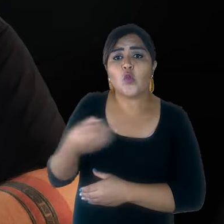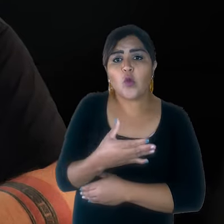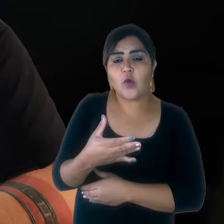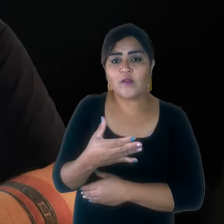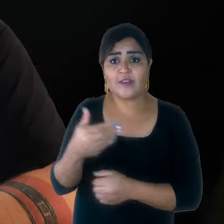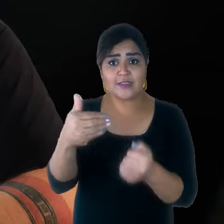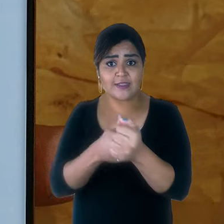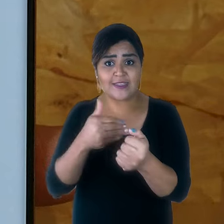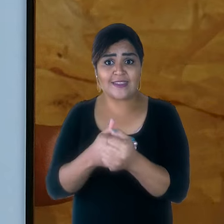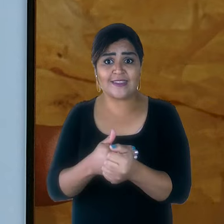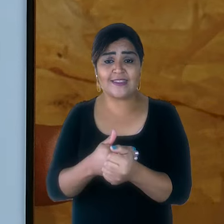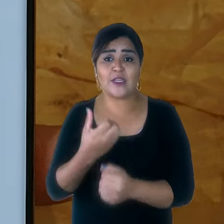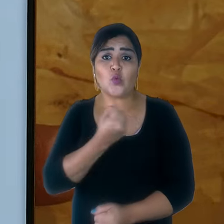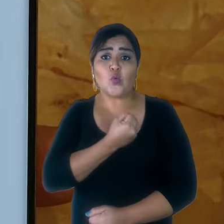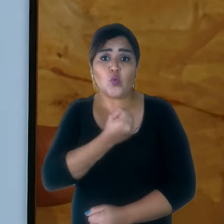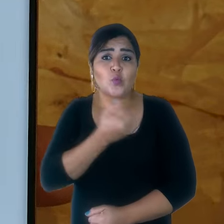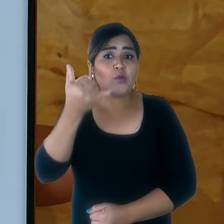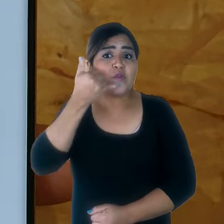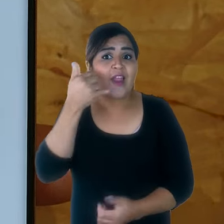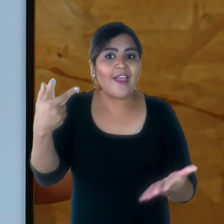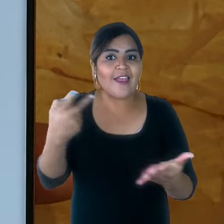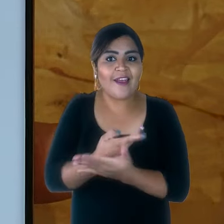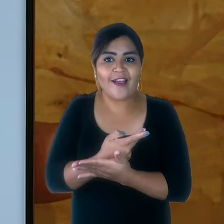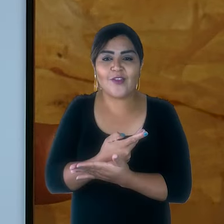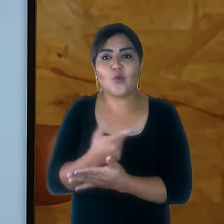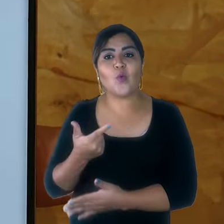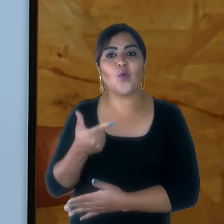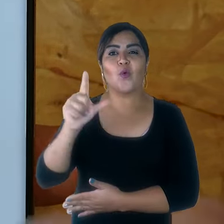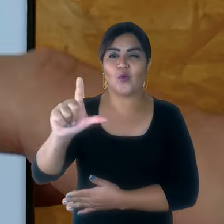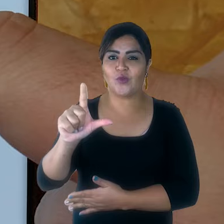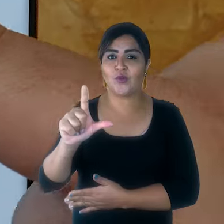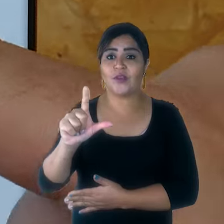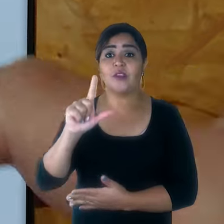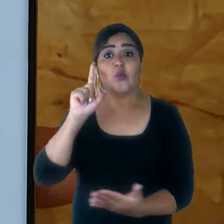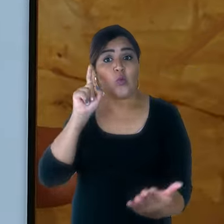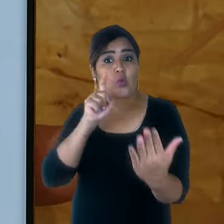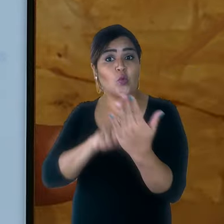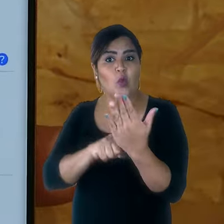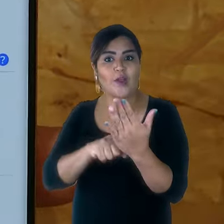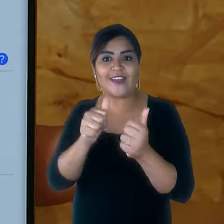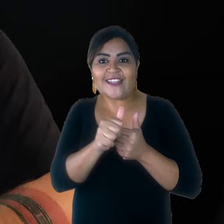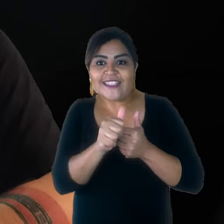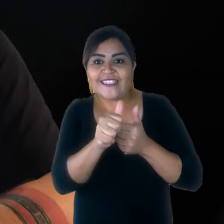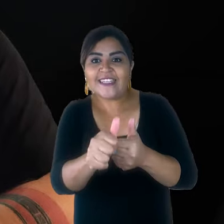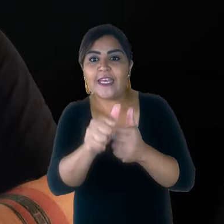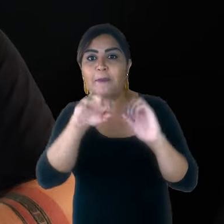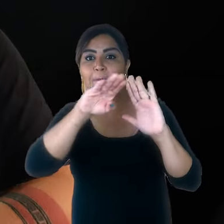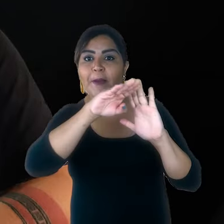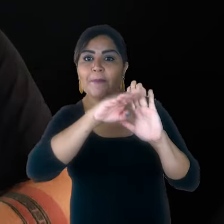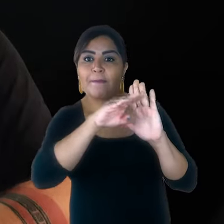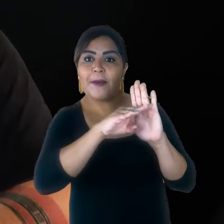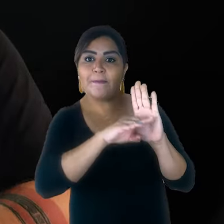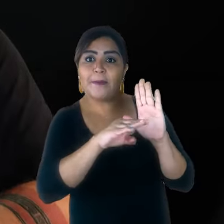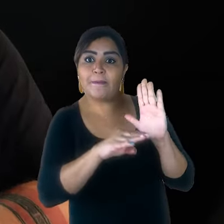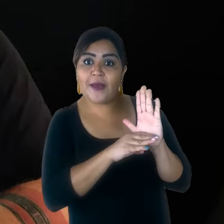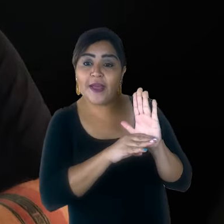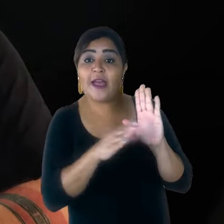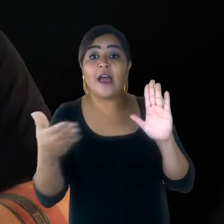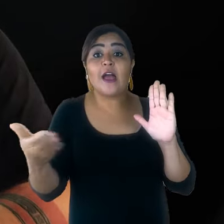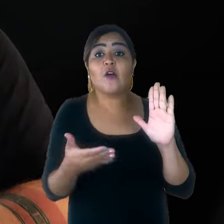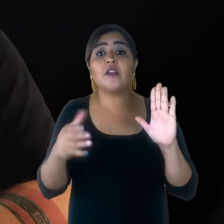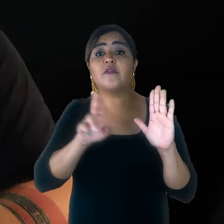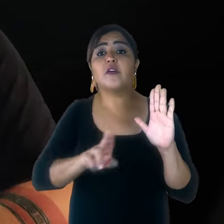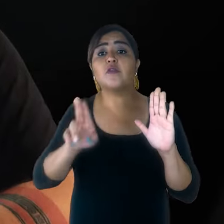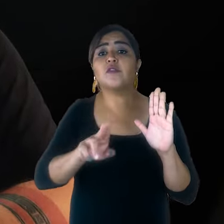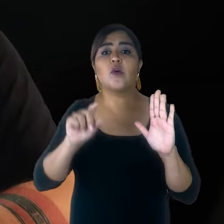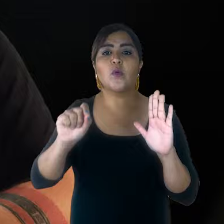se ele não estiver certo. Se esse for o caso, toque em Siga estas instruções. Agora você vai usar os dados do cartão de